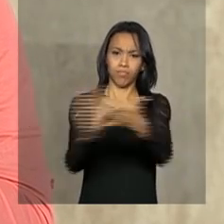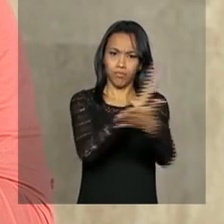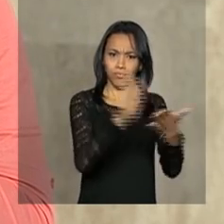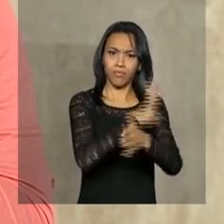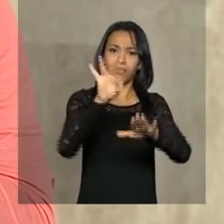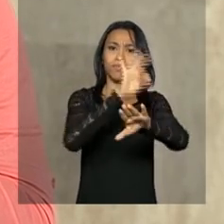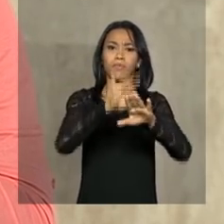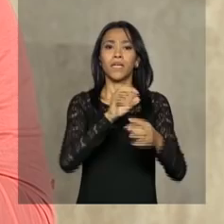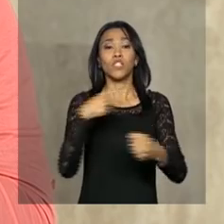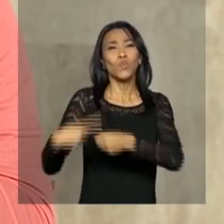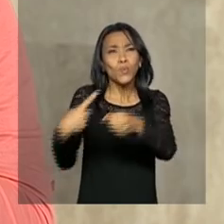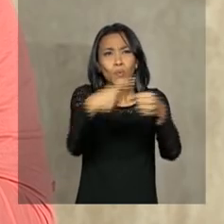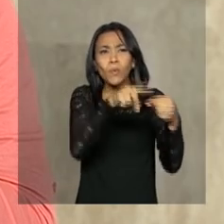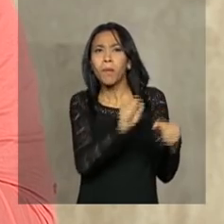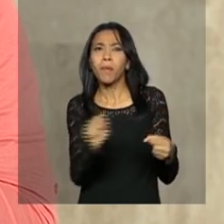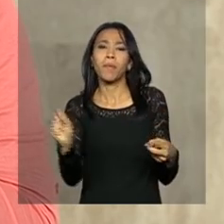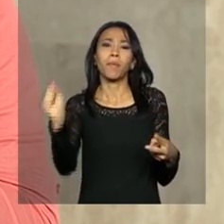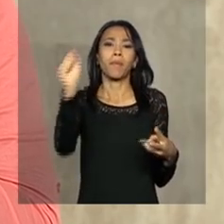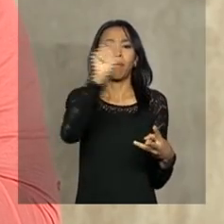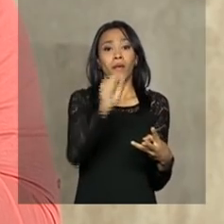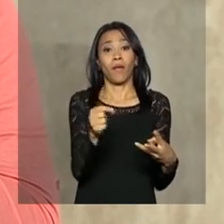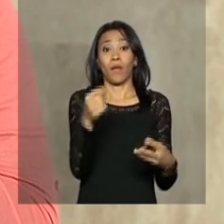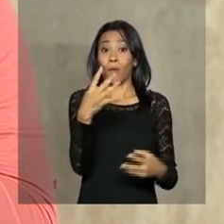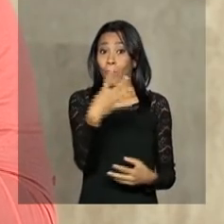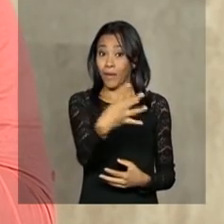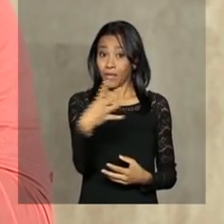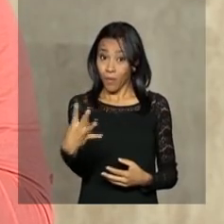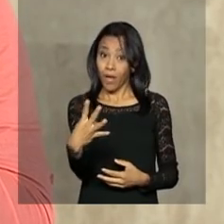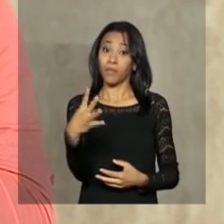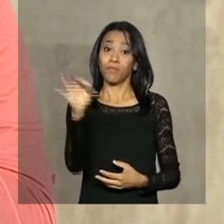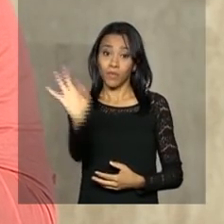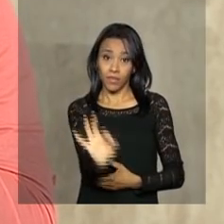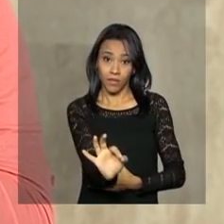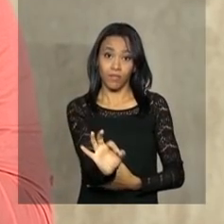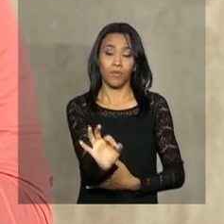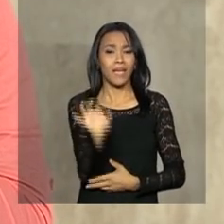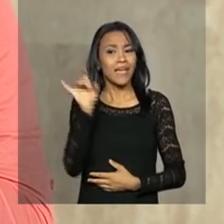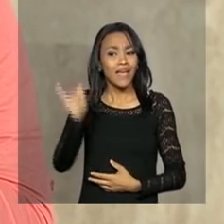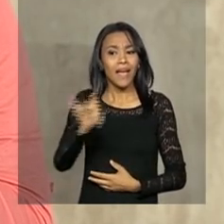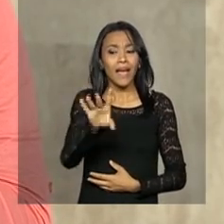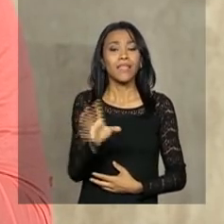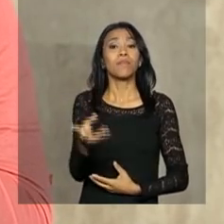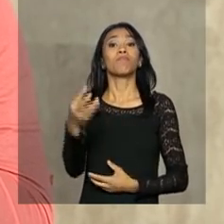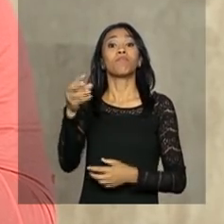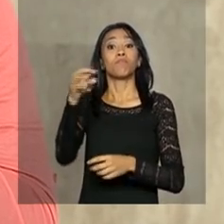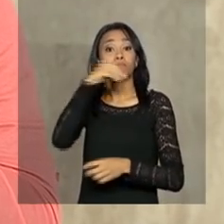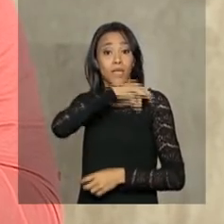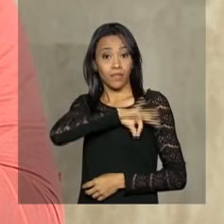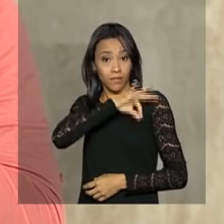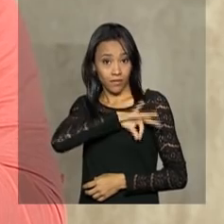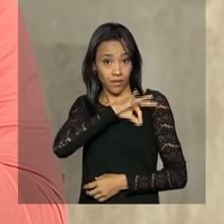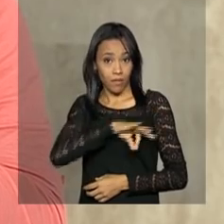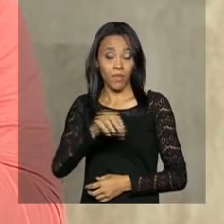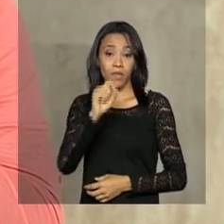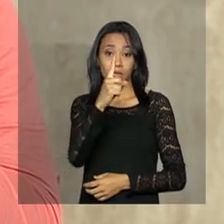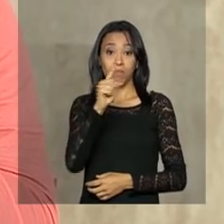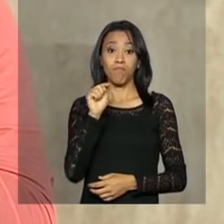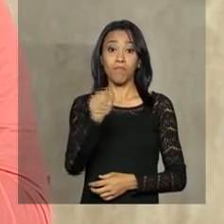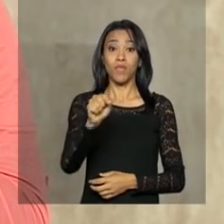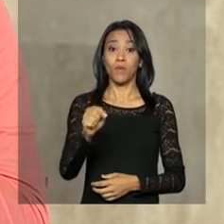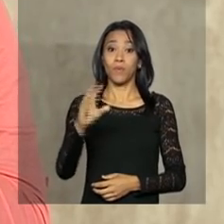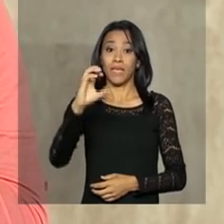municípios brasileiros em até 44%. Cada agente recebe por mês R$.014.